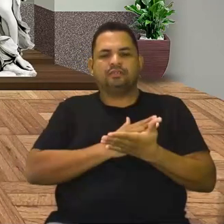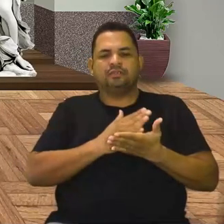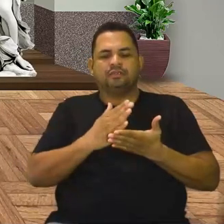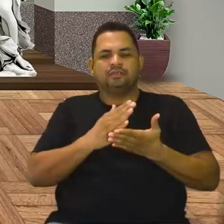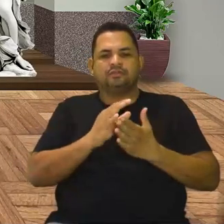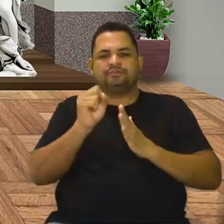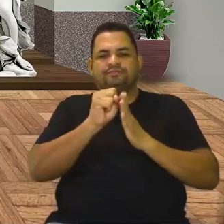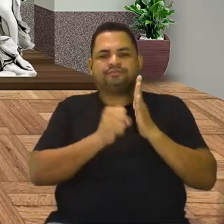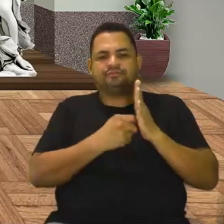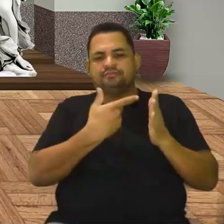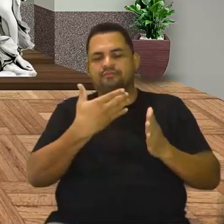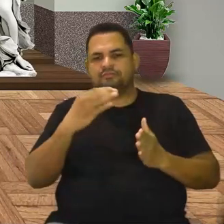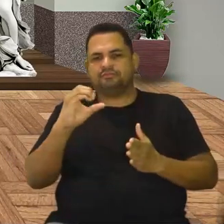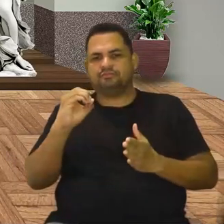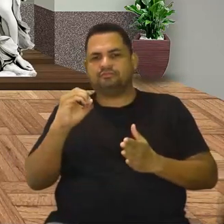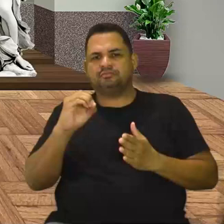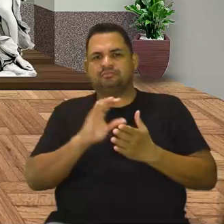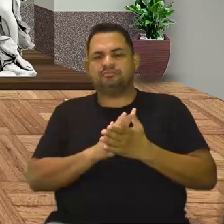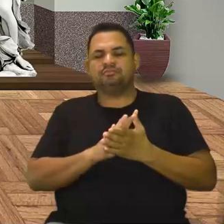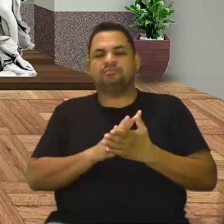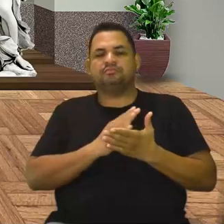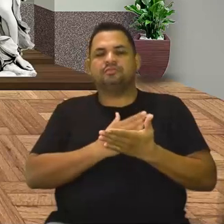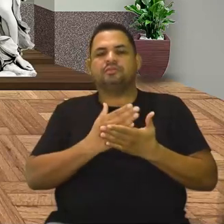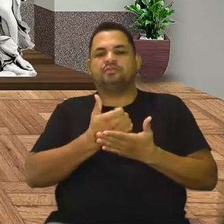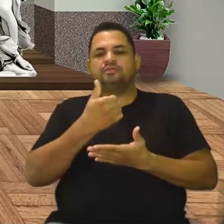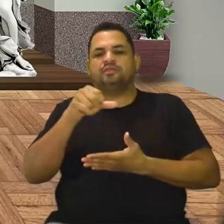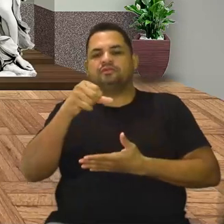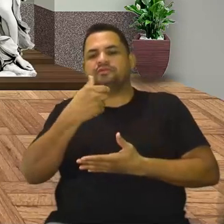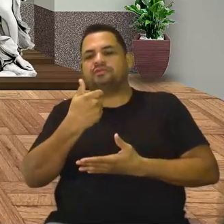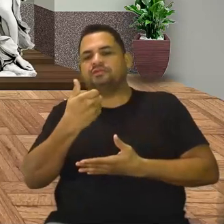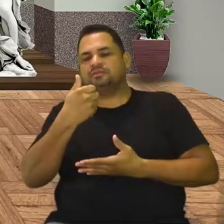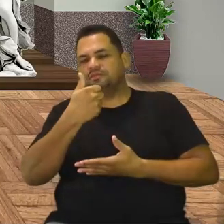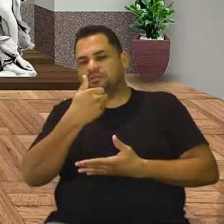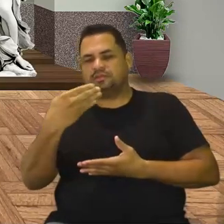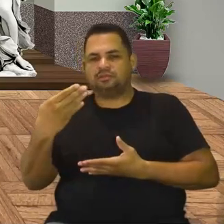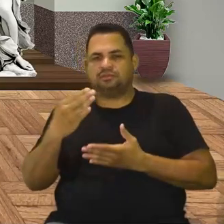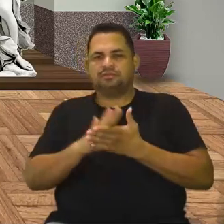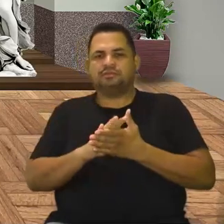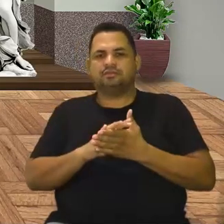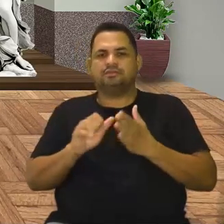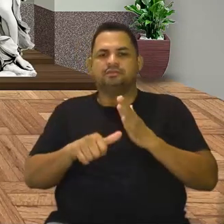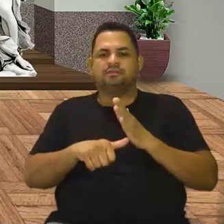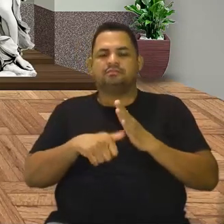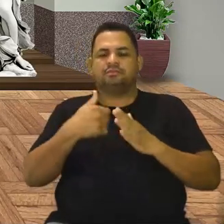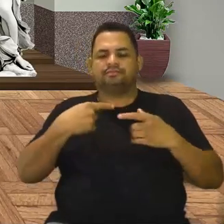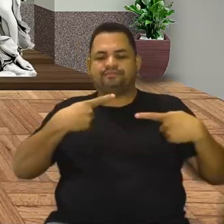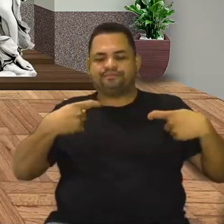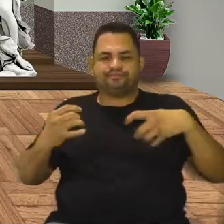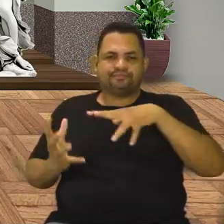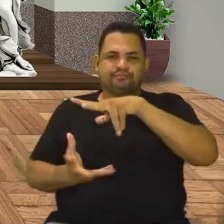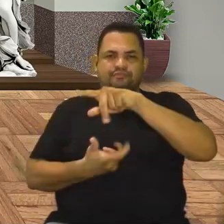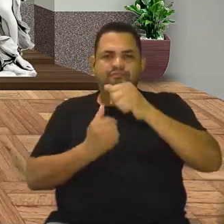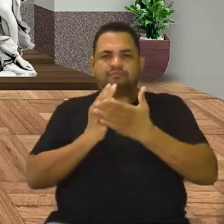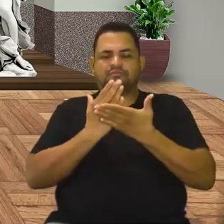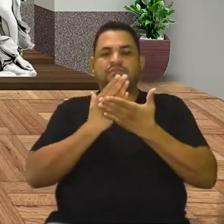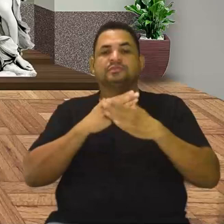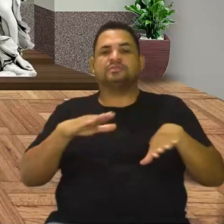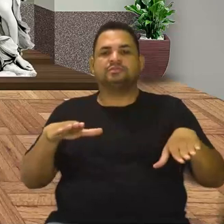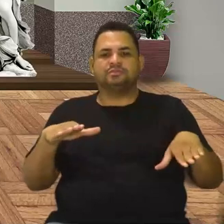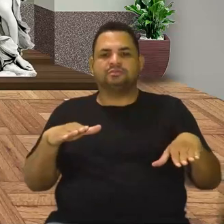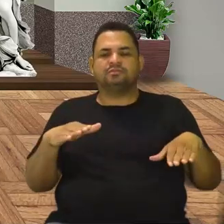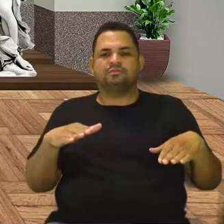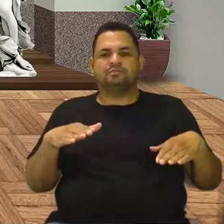do século XX começa em 1914, com a Primeira Guerra Mundial, e termina